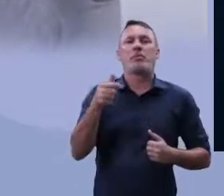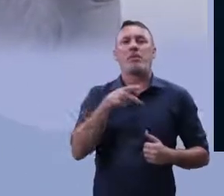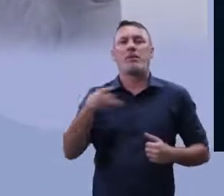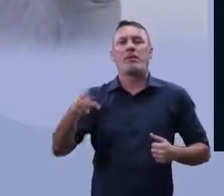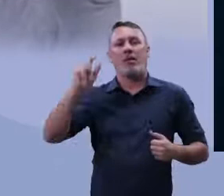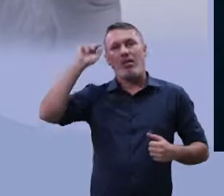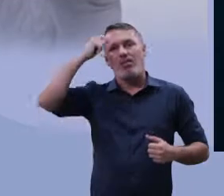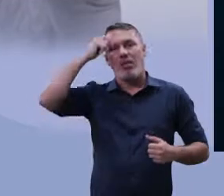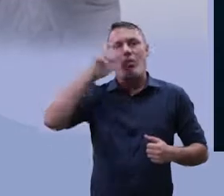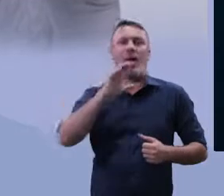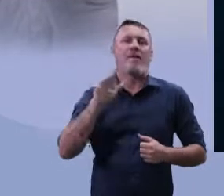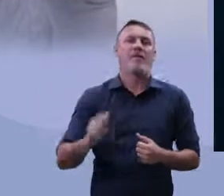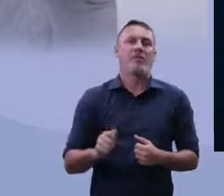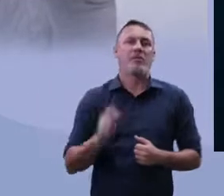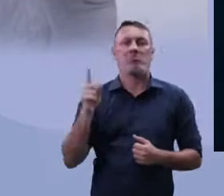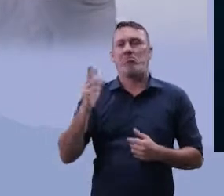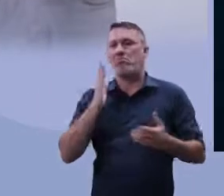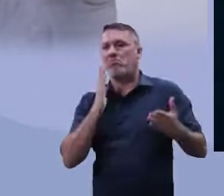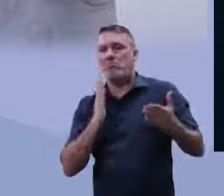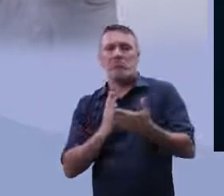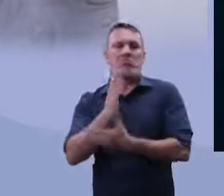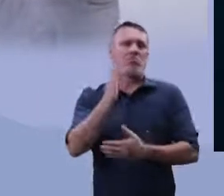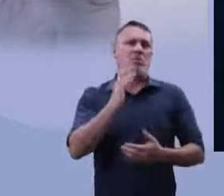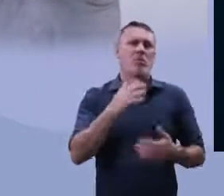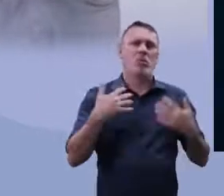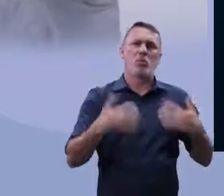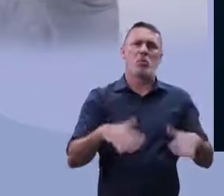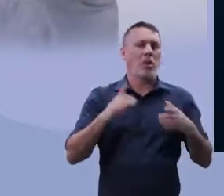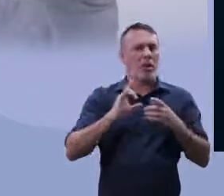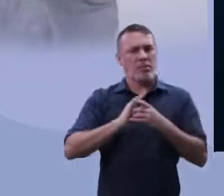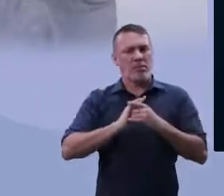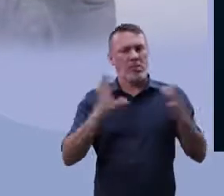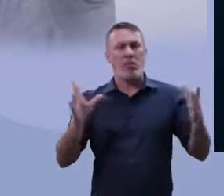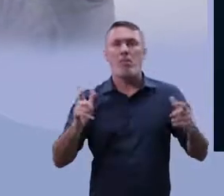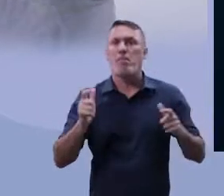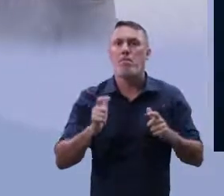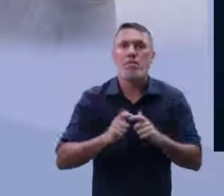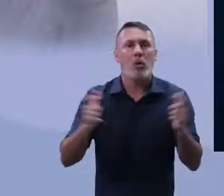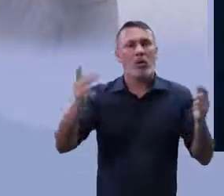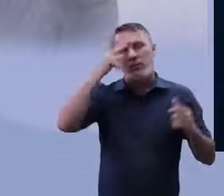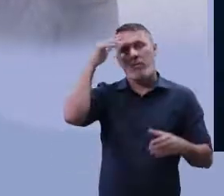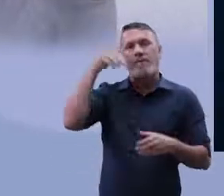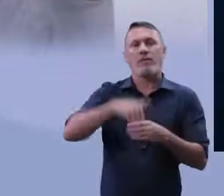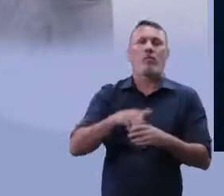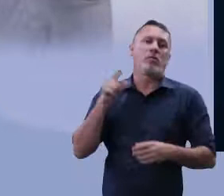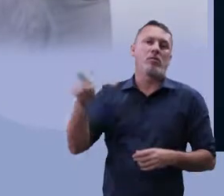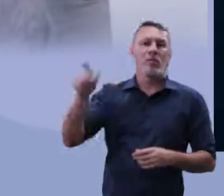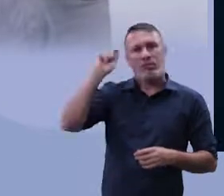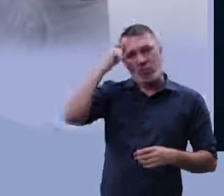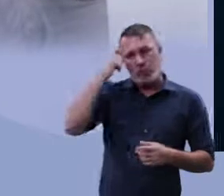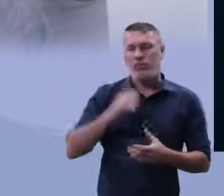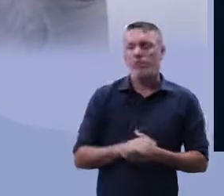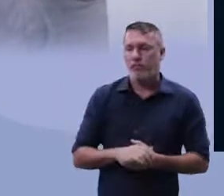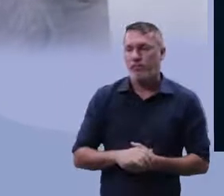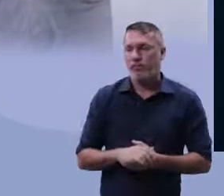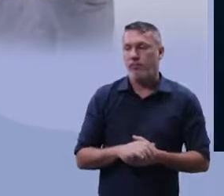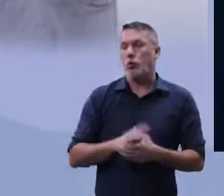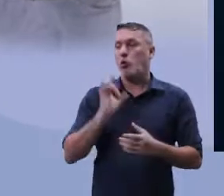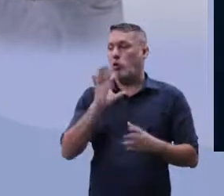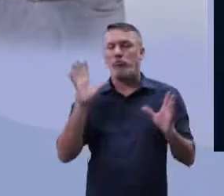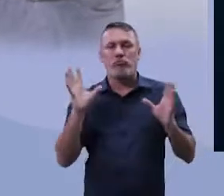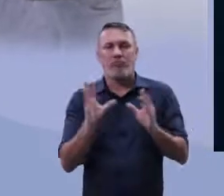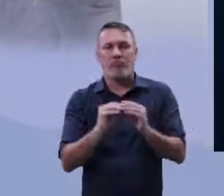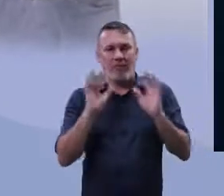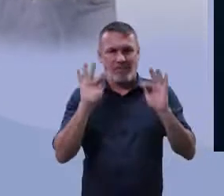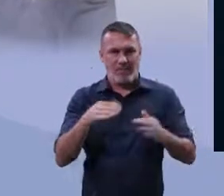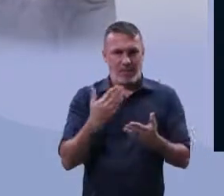Sul. E aí, assim sendo, eleito de forma extremamente democrática por uma grande maioria dos votos. E aí, só para